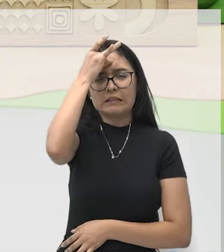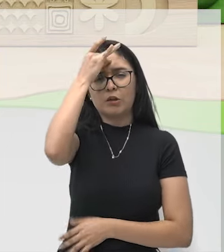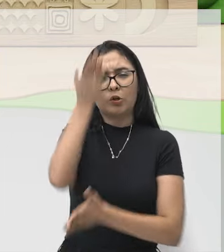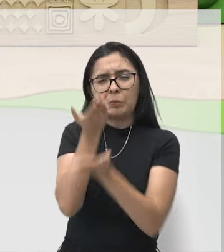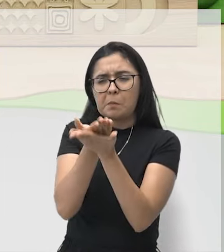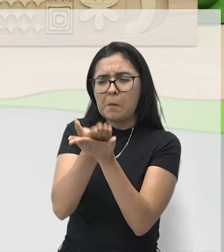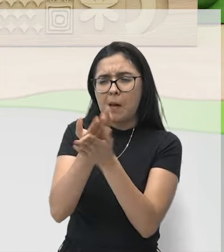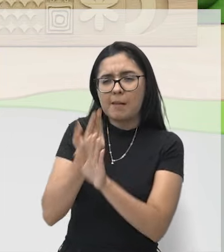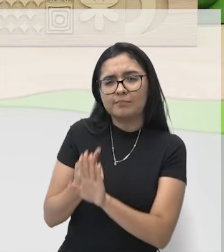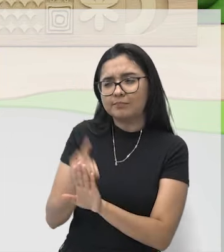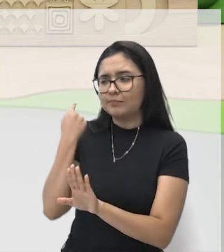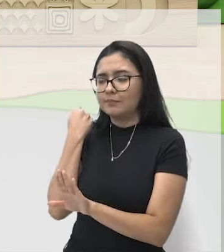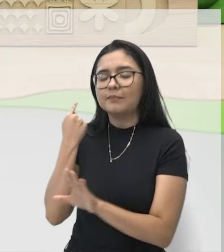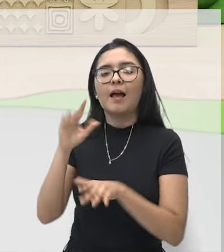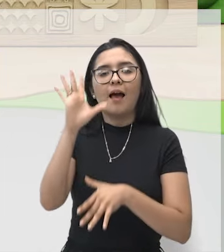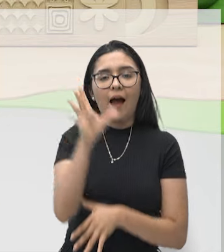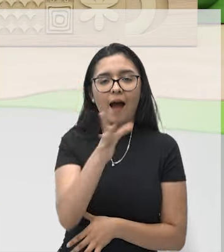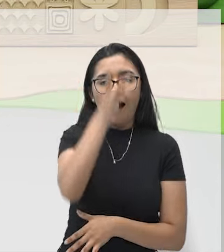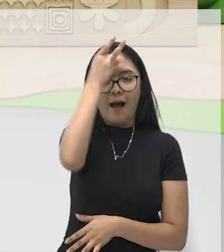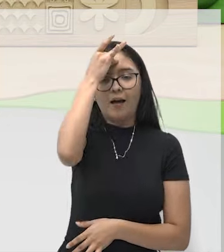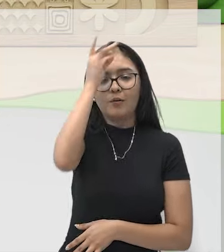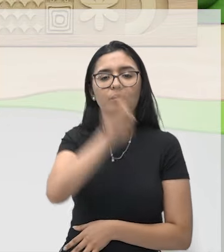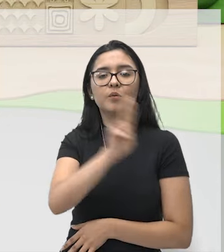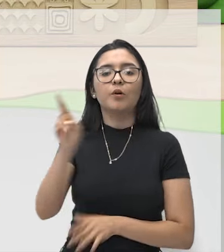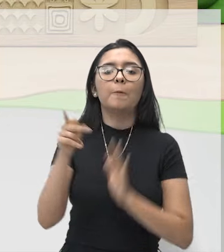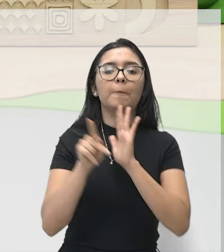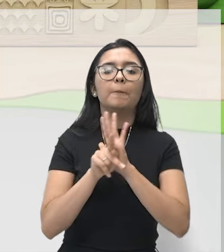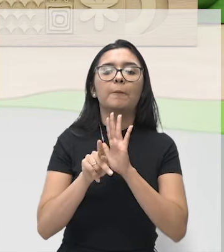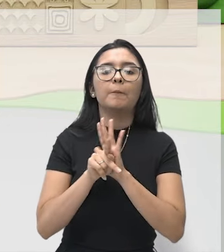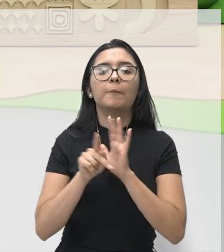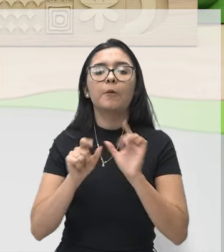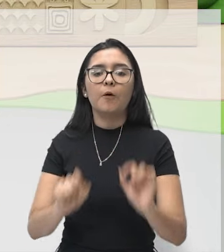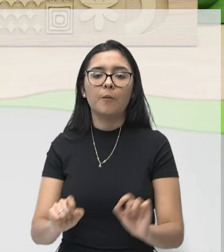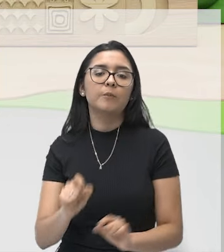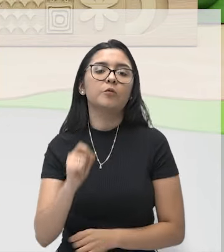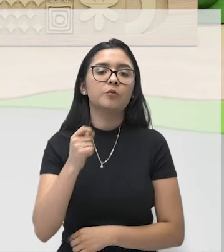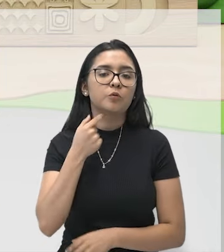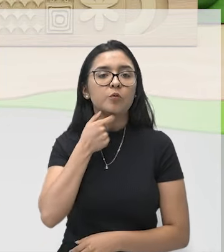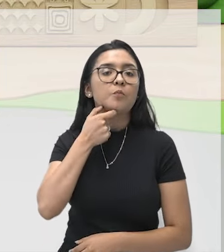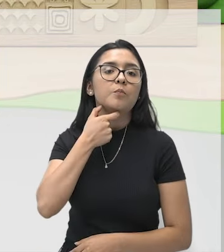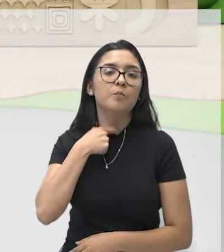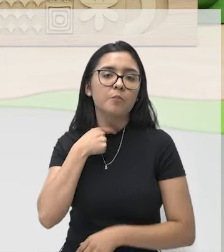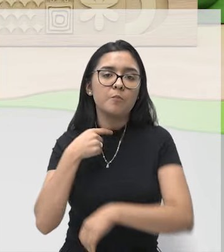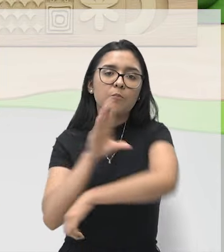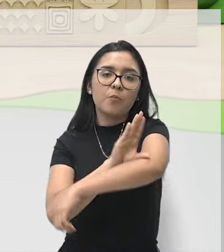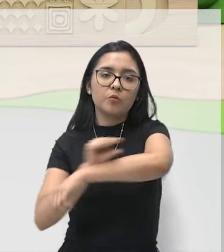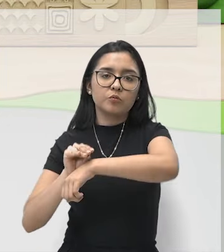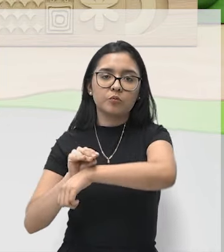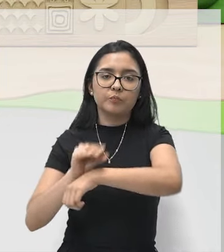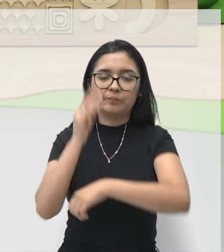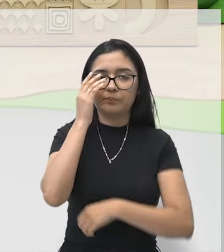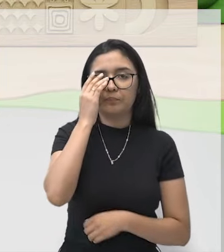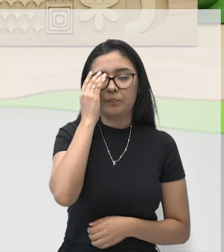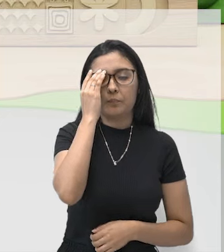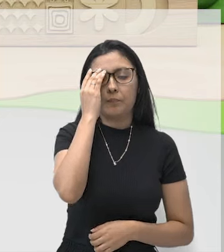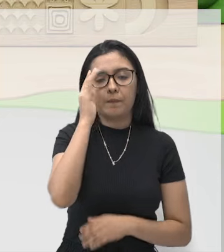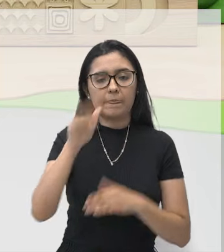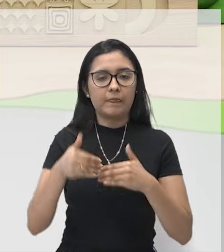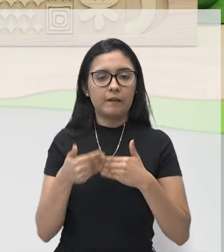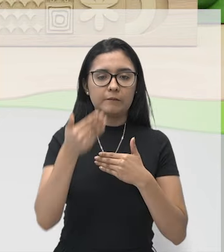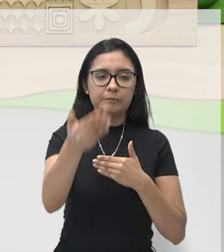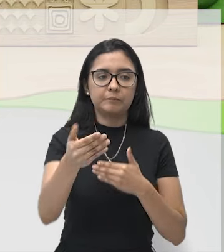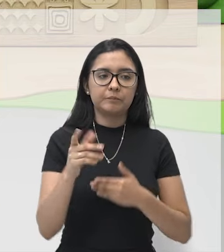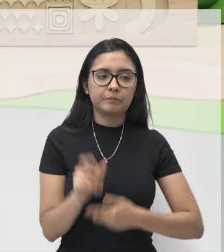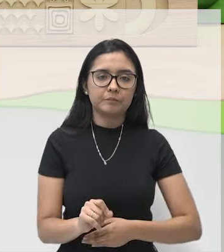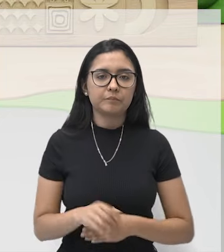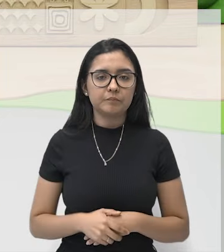de faculdade, o nome desse músculo aí. Externo cleidomastóide. Passando